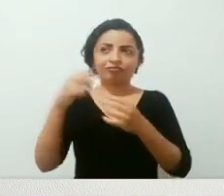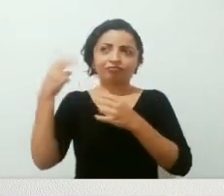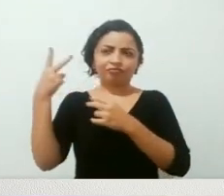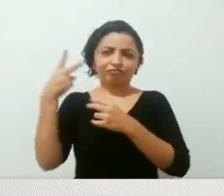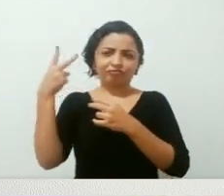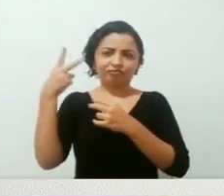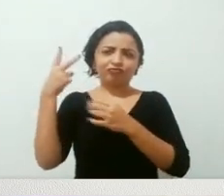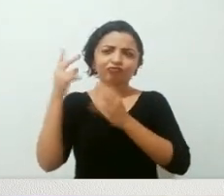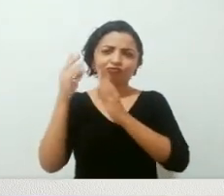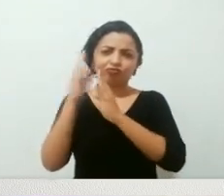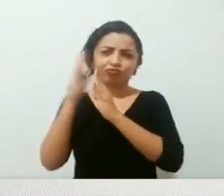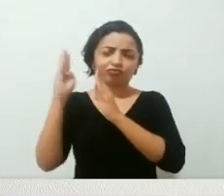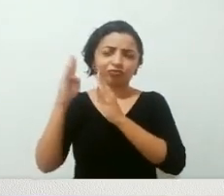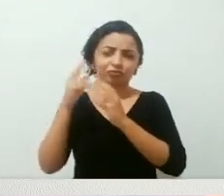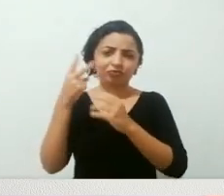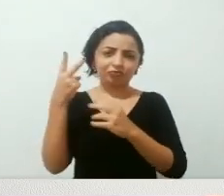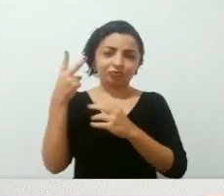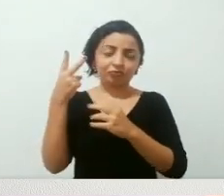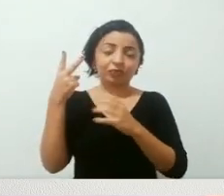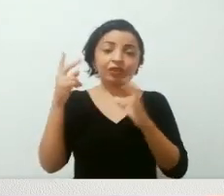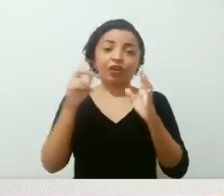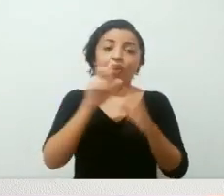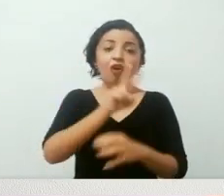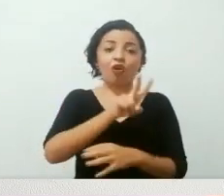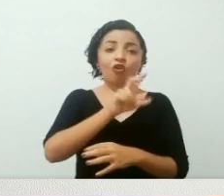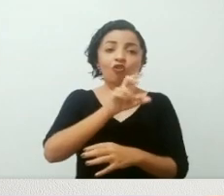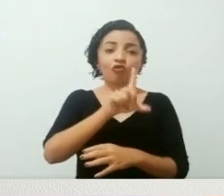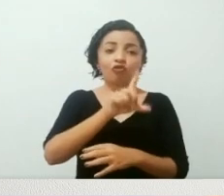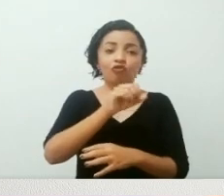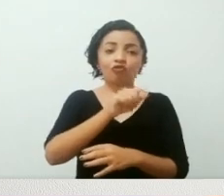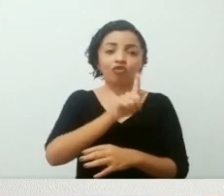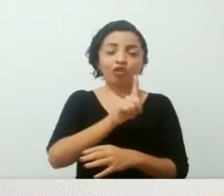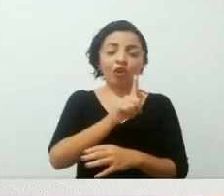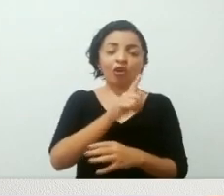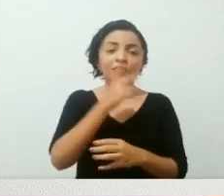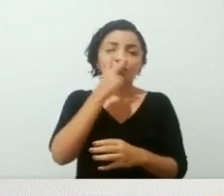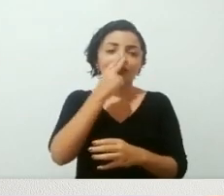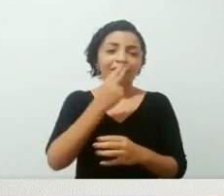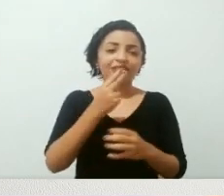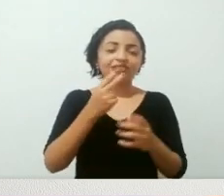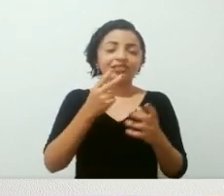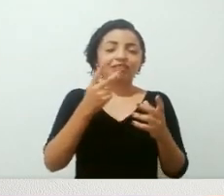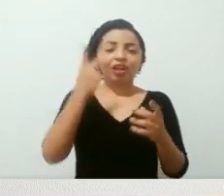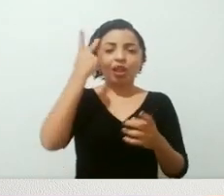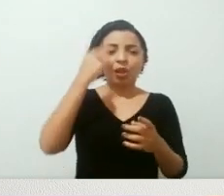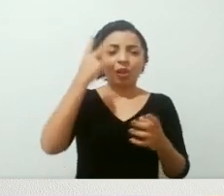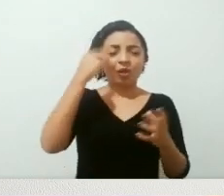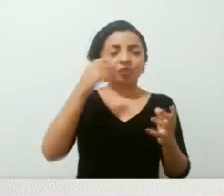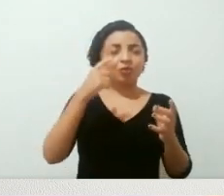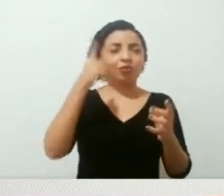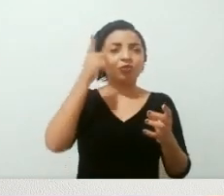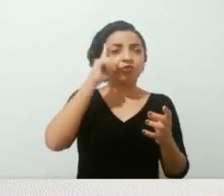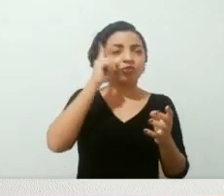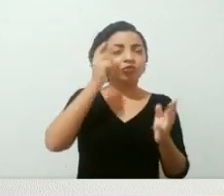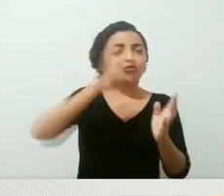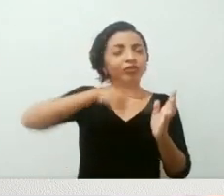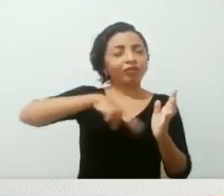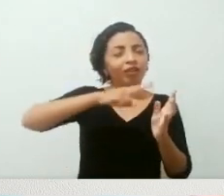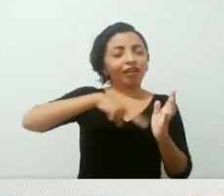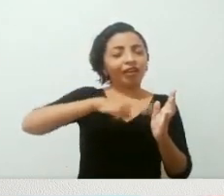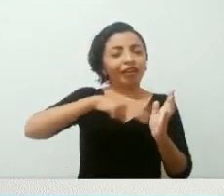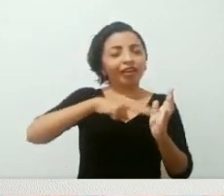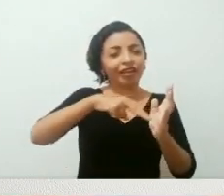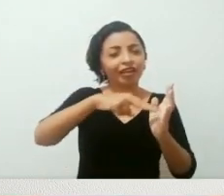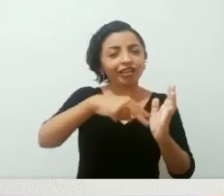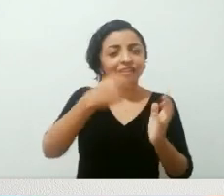nos dois primeiros livros. O vlog é um tipo de vídeo mais informal, em que eu vou filmando o meu dia a dia,